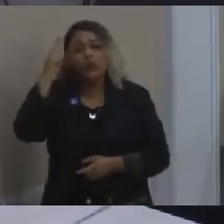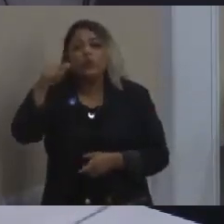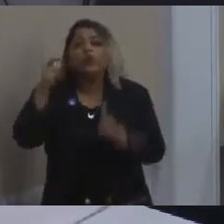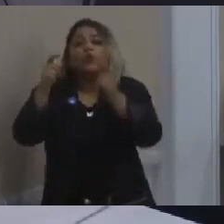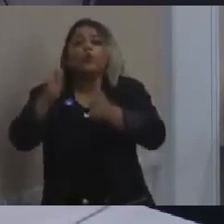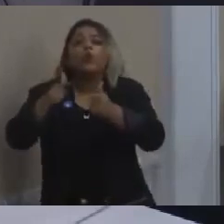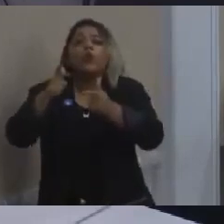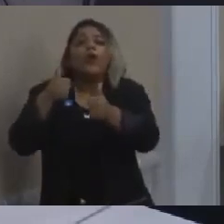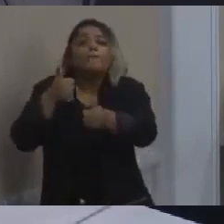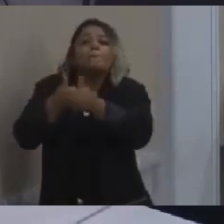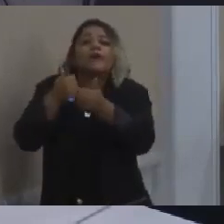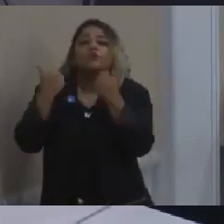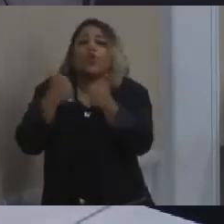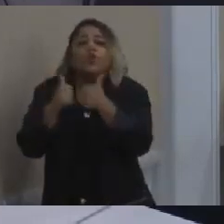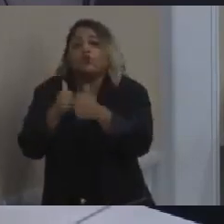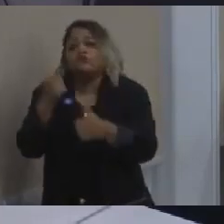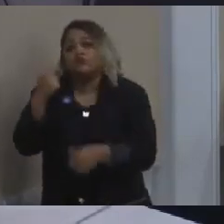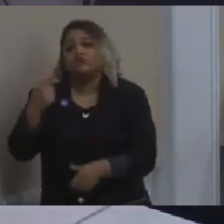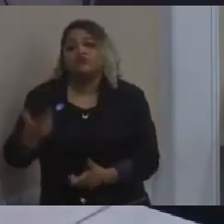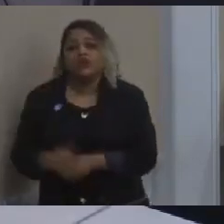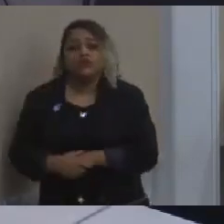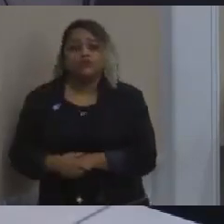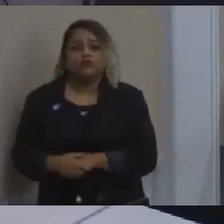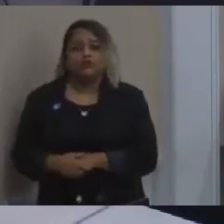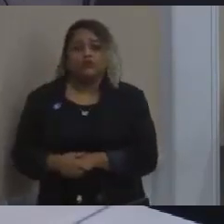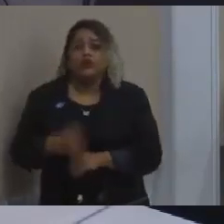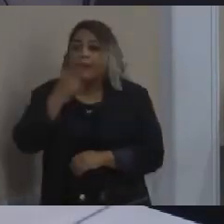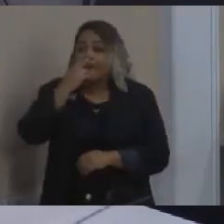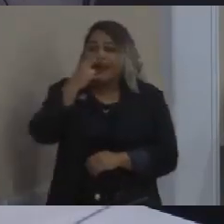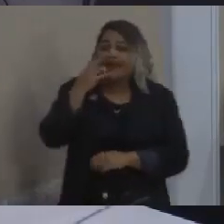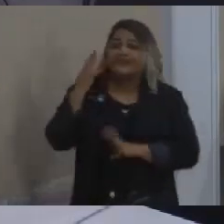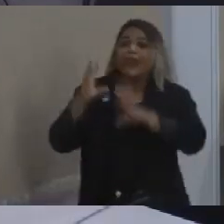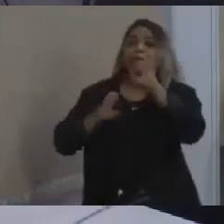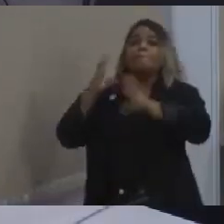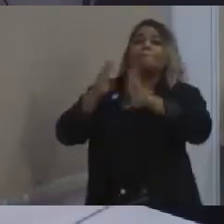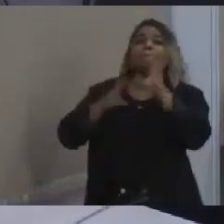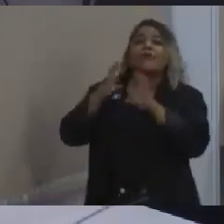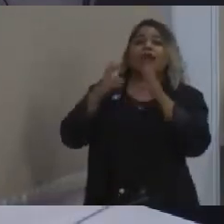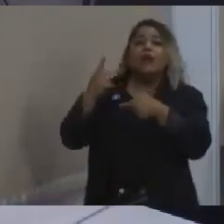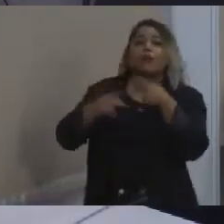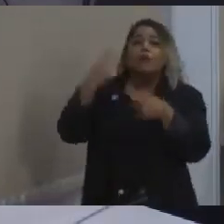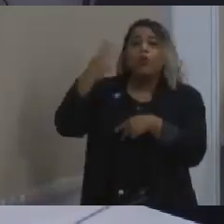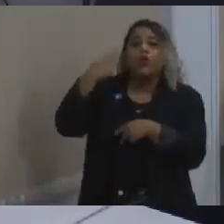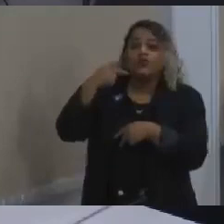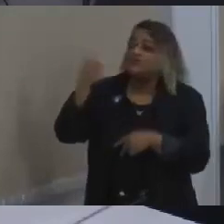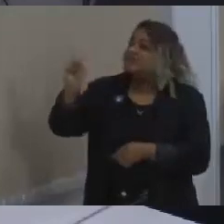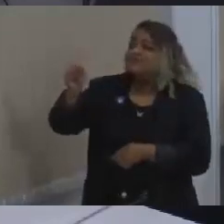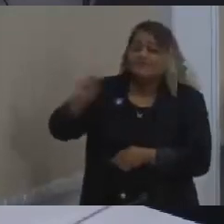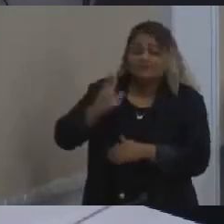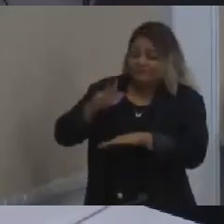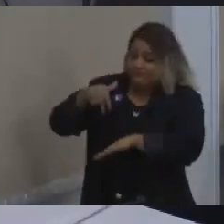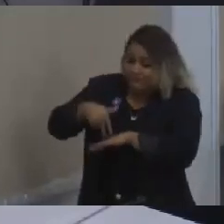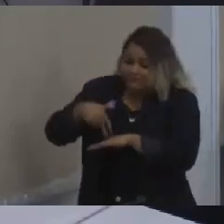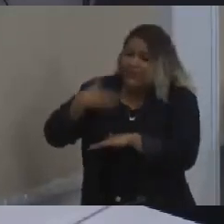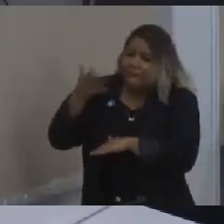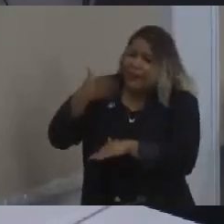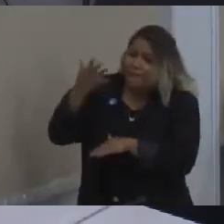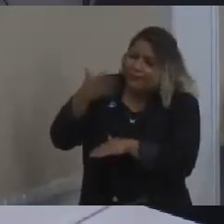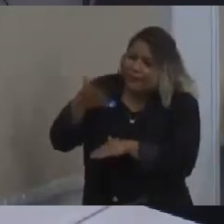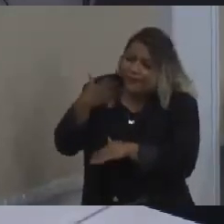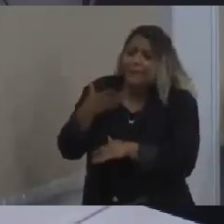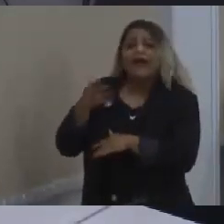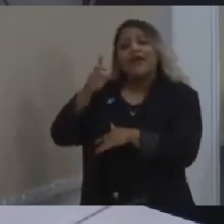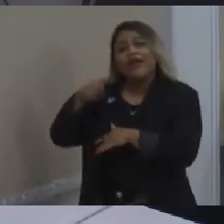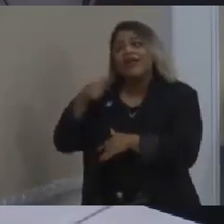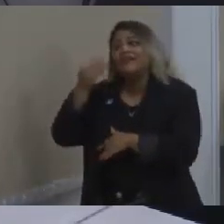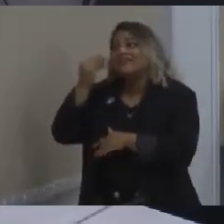fica parecendo que é briga política, porque a gente fica aqui tentando sustentar no microfone, mas pelo amor de Deus, gente, vamos cair com a mão na consciência e